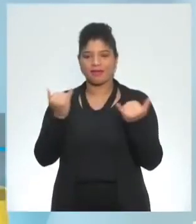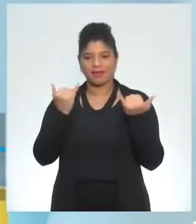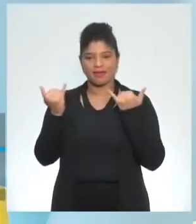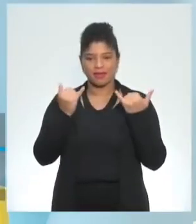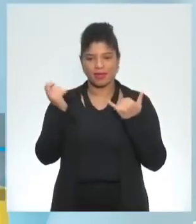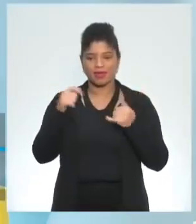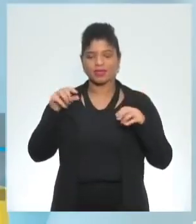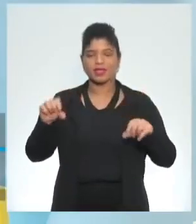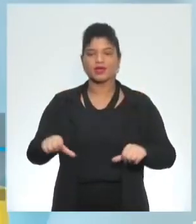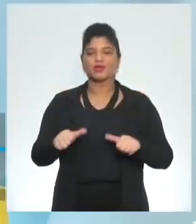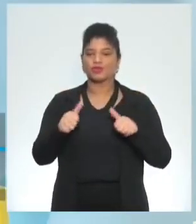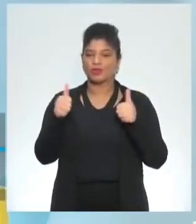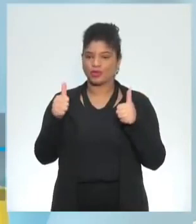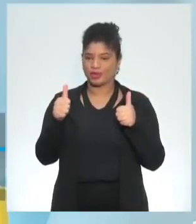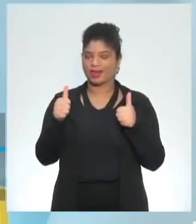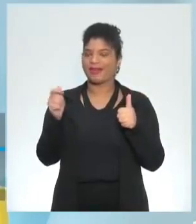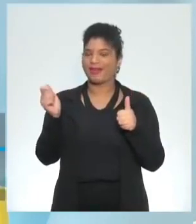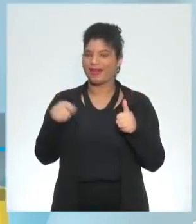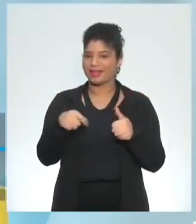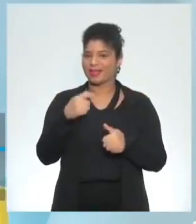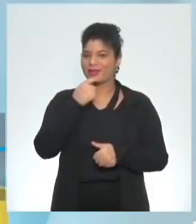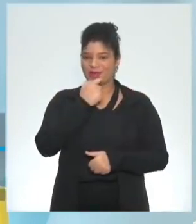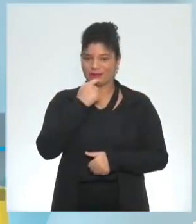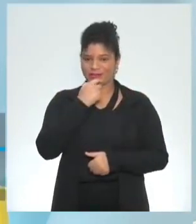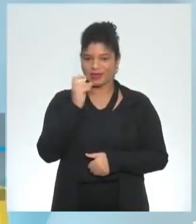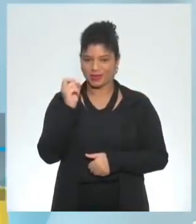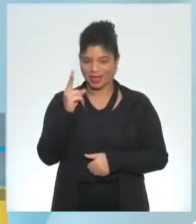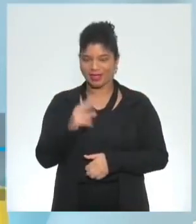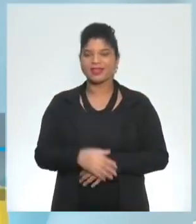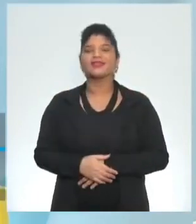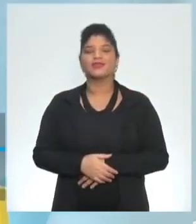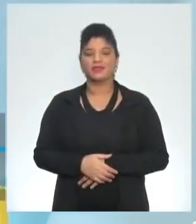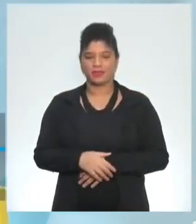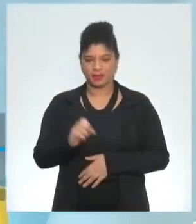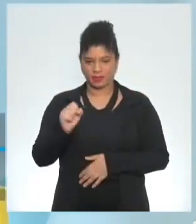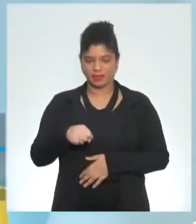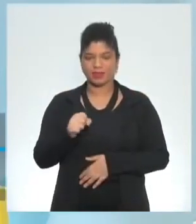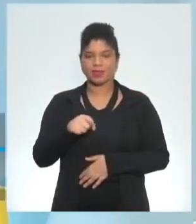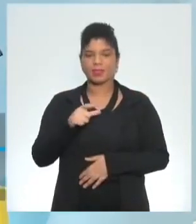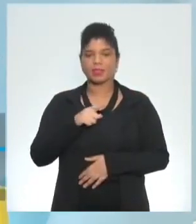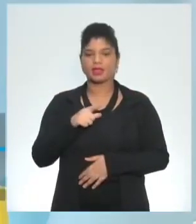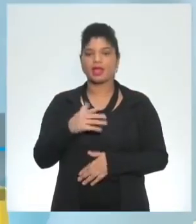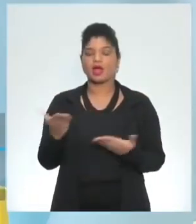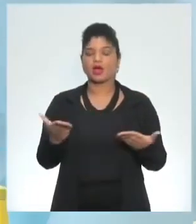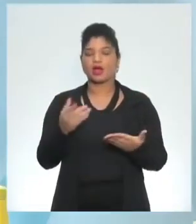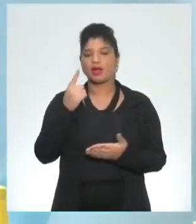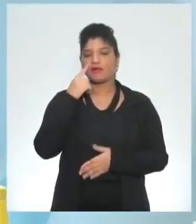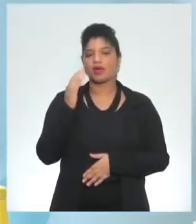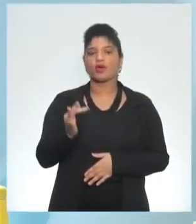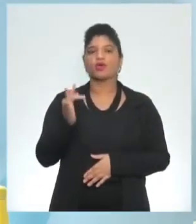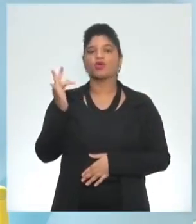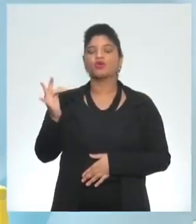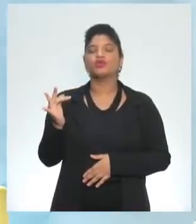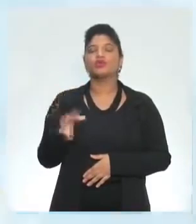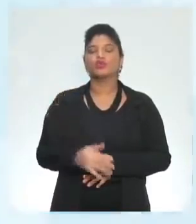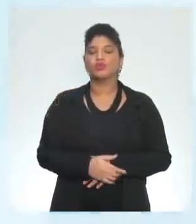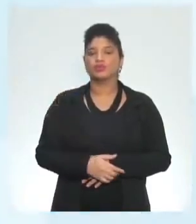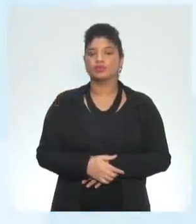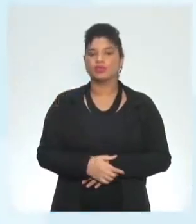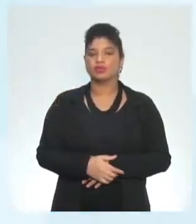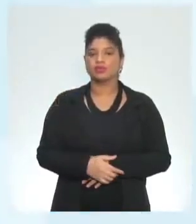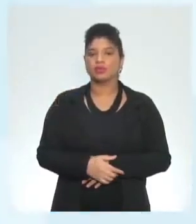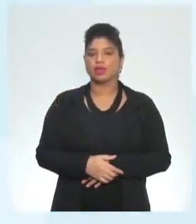melhorar o seu inglês tranquilinho então falamos aqui do present vamos para frente falar um pouco agora do